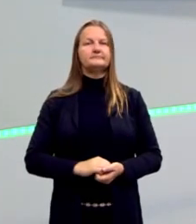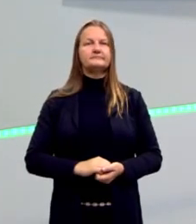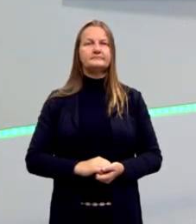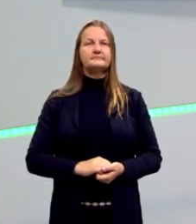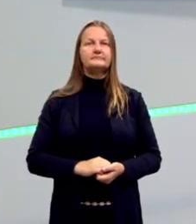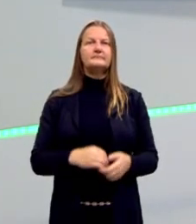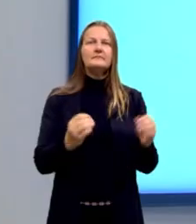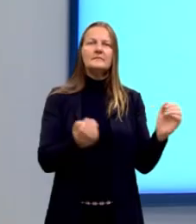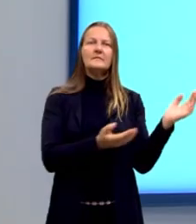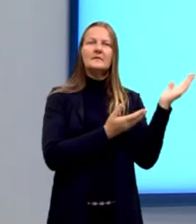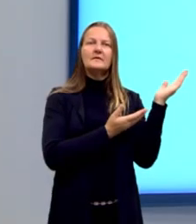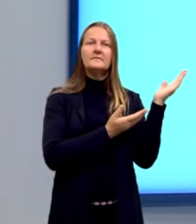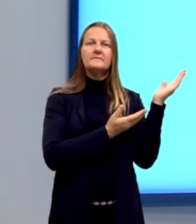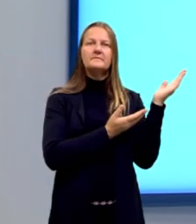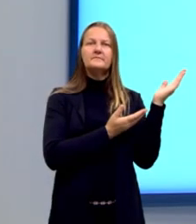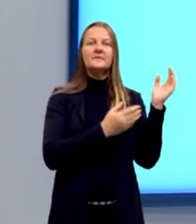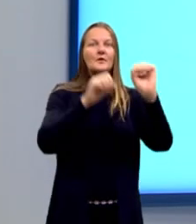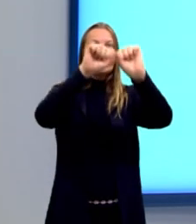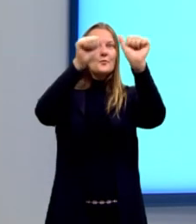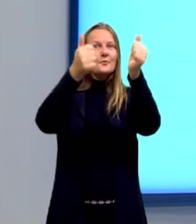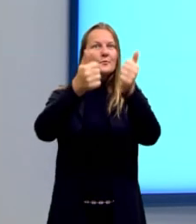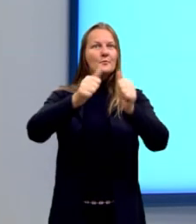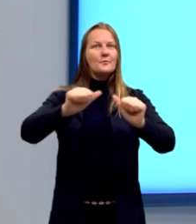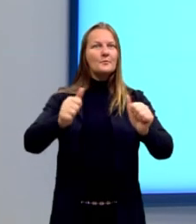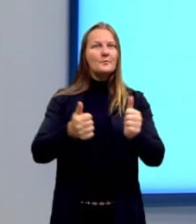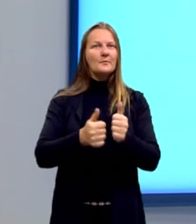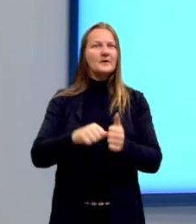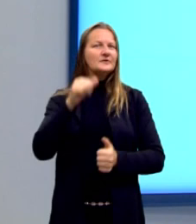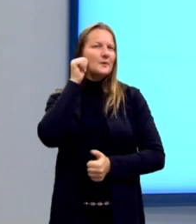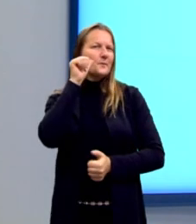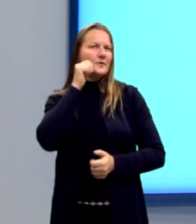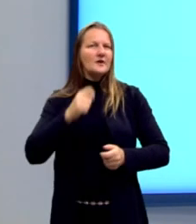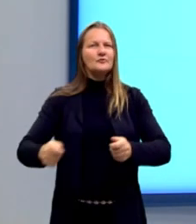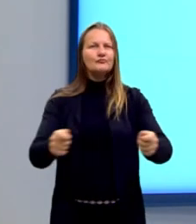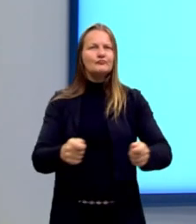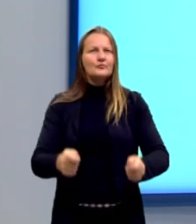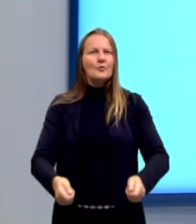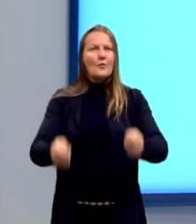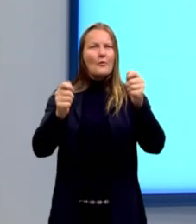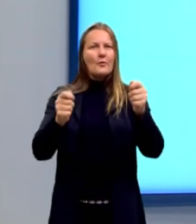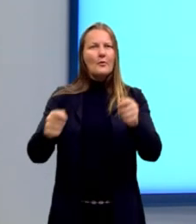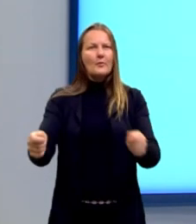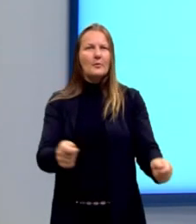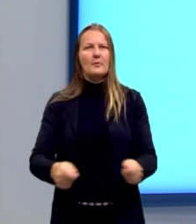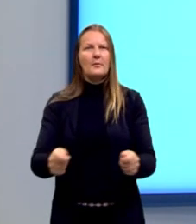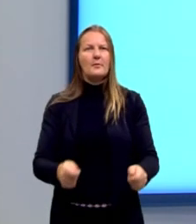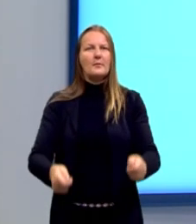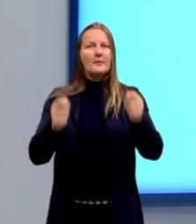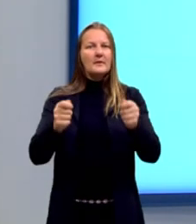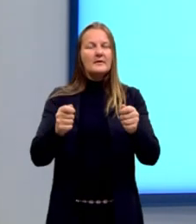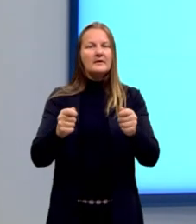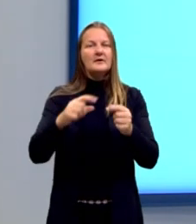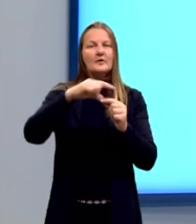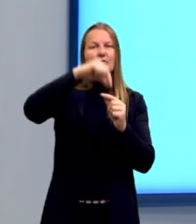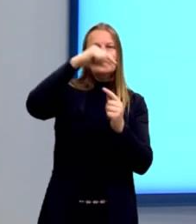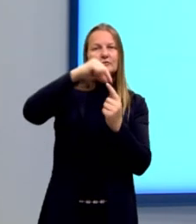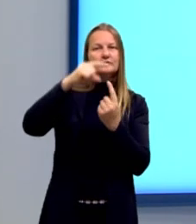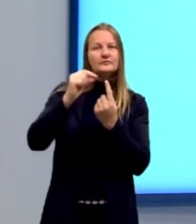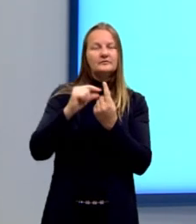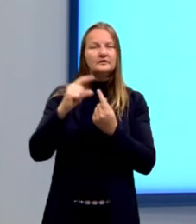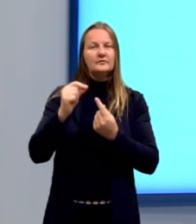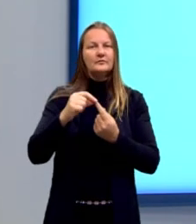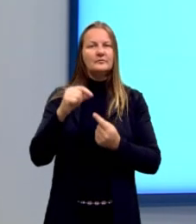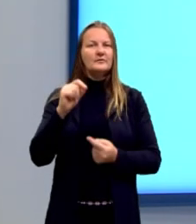Aqui a gente tem uma imagem de moças peneirando o trigo, do Cobet. E ele mostra